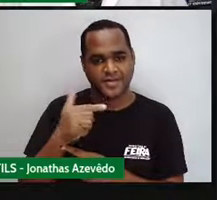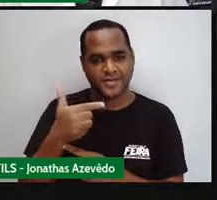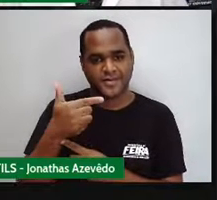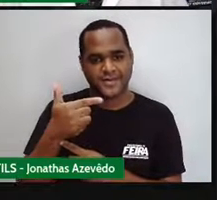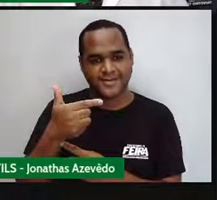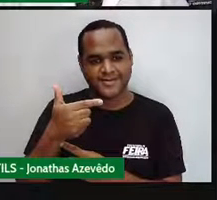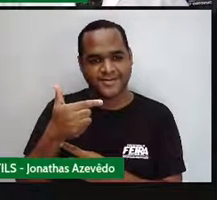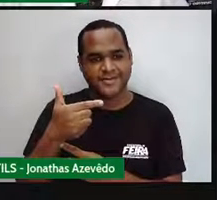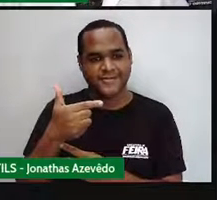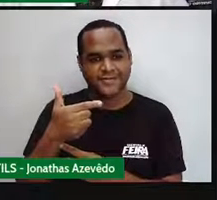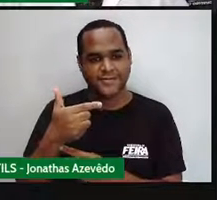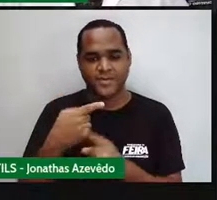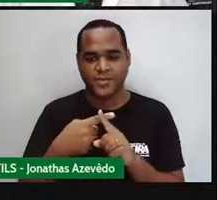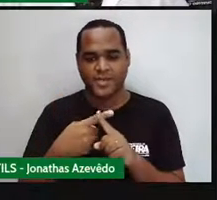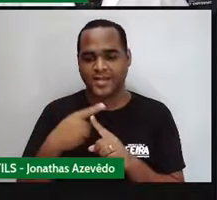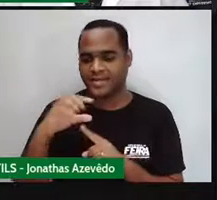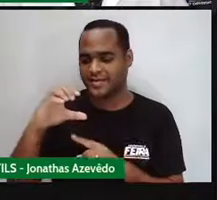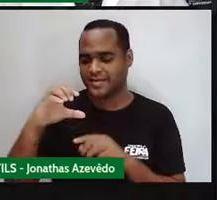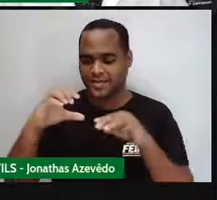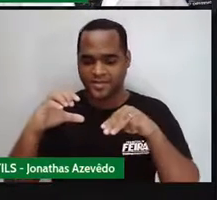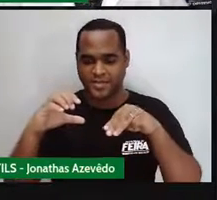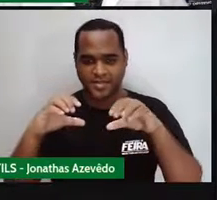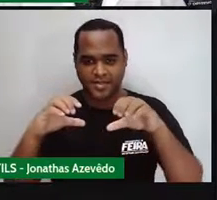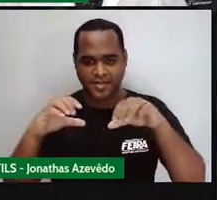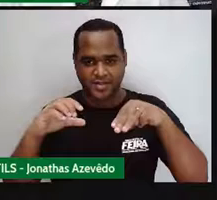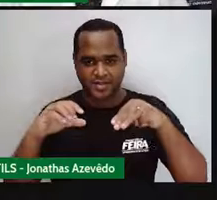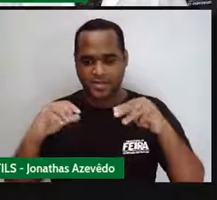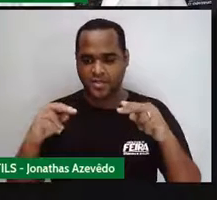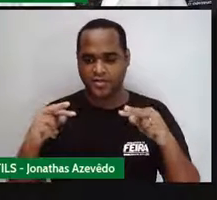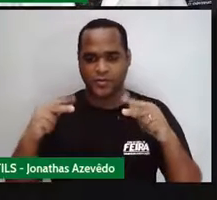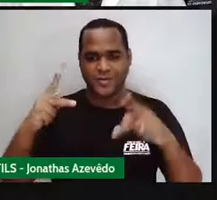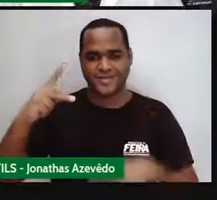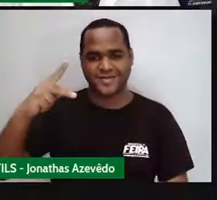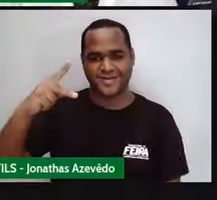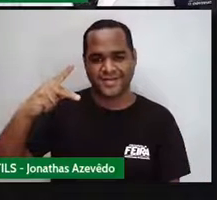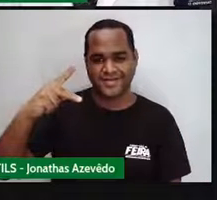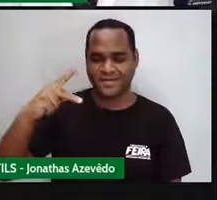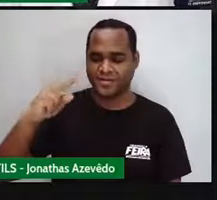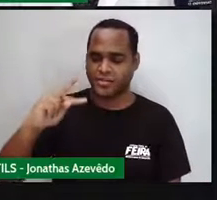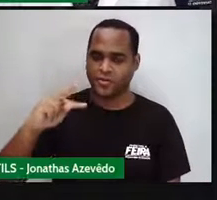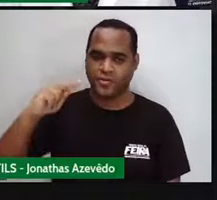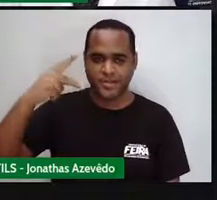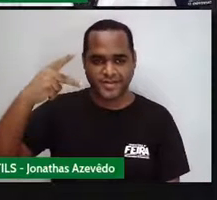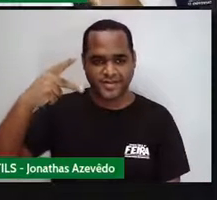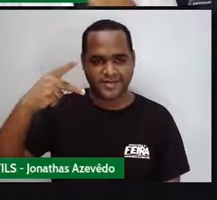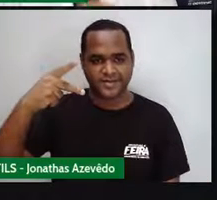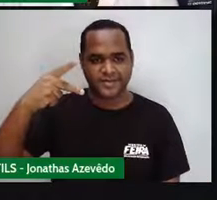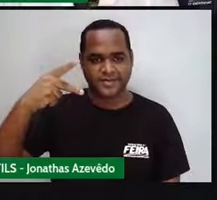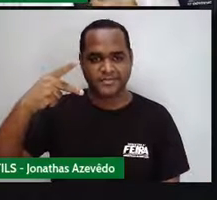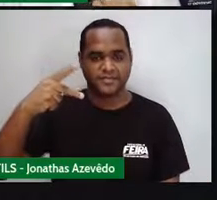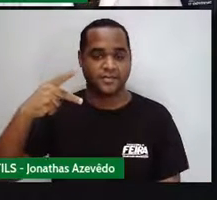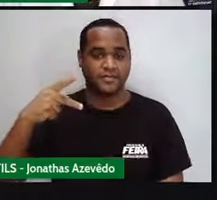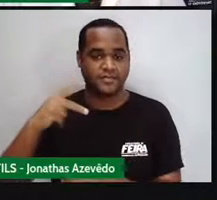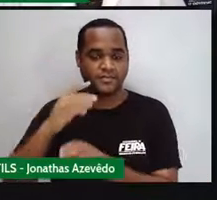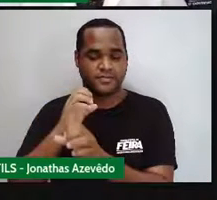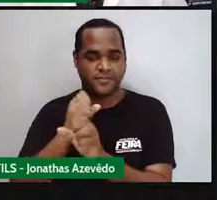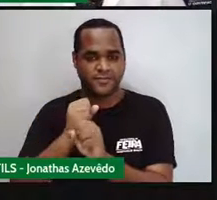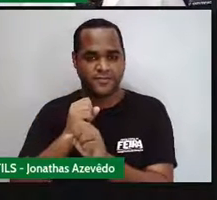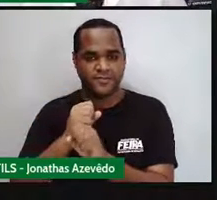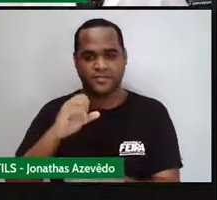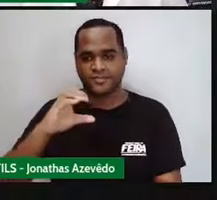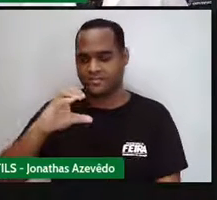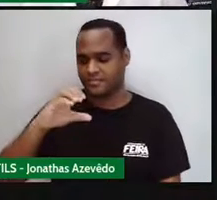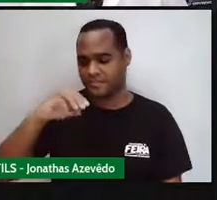Centímetro vezes centímetro. Na matemática, uma coisa vezes ela própria. escrevendo em forma de